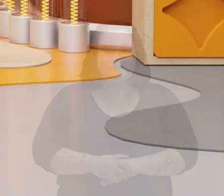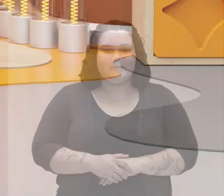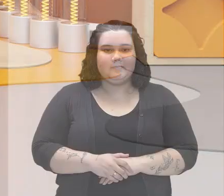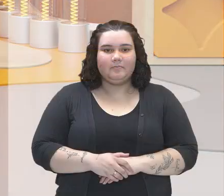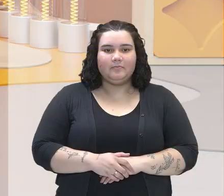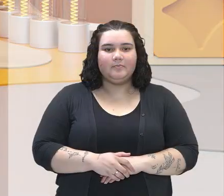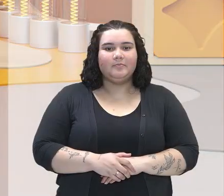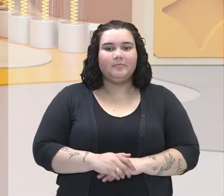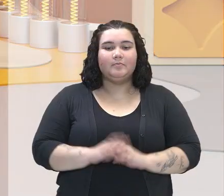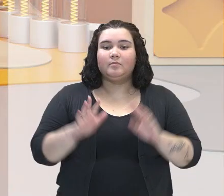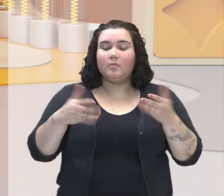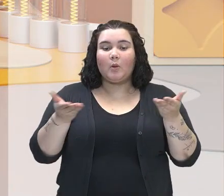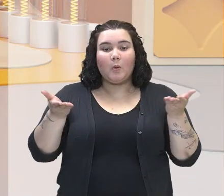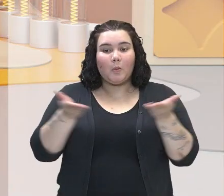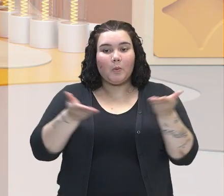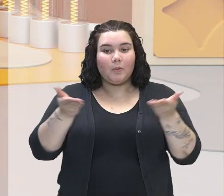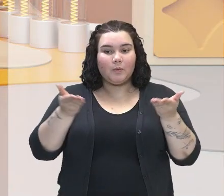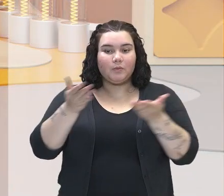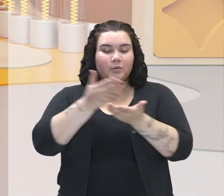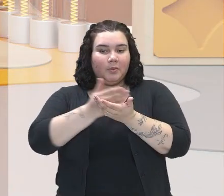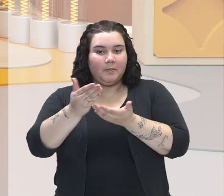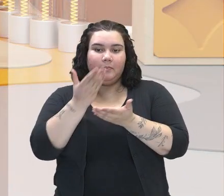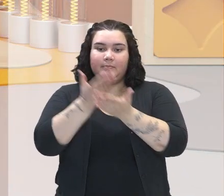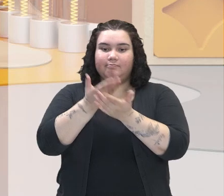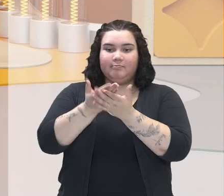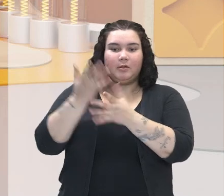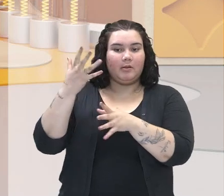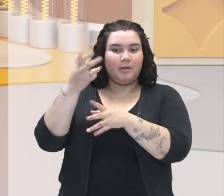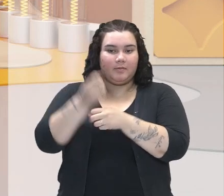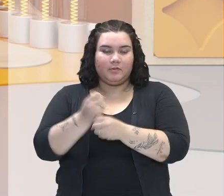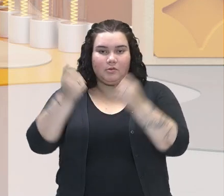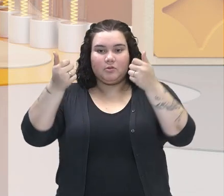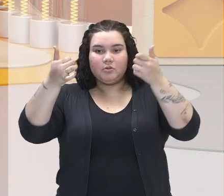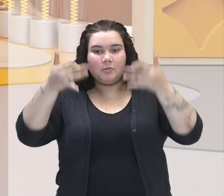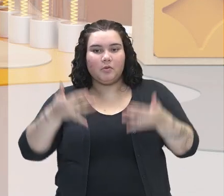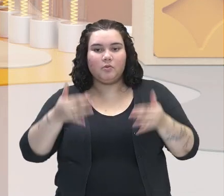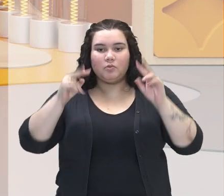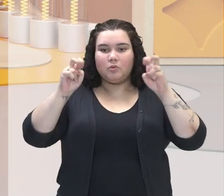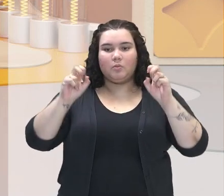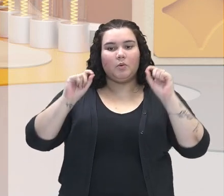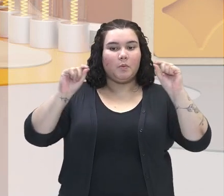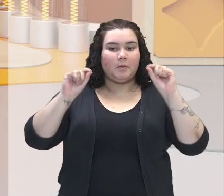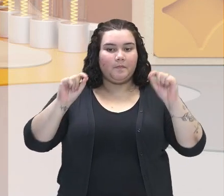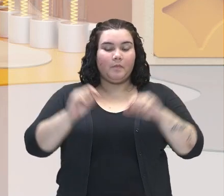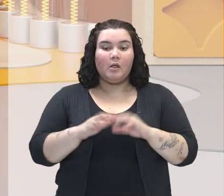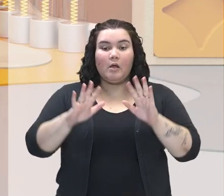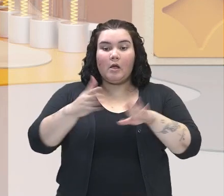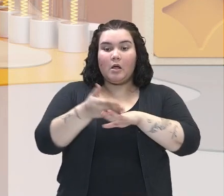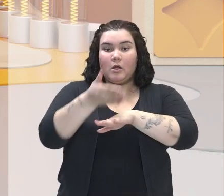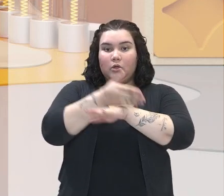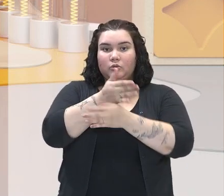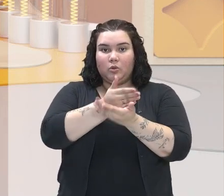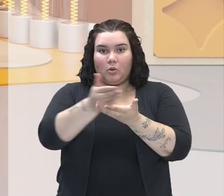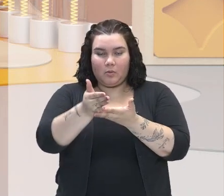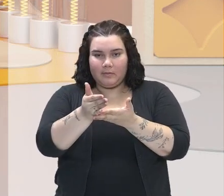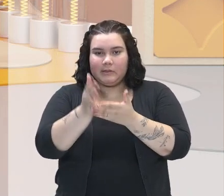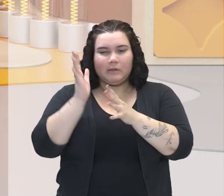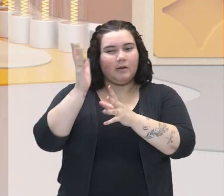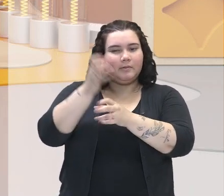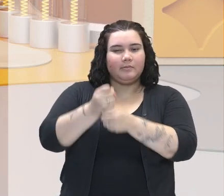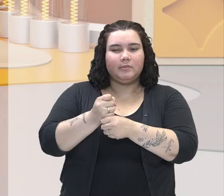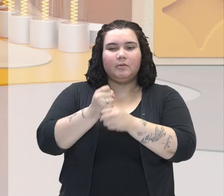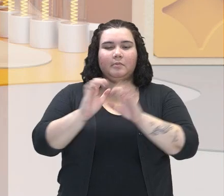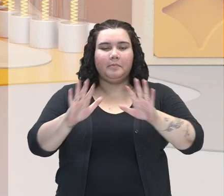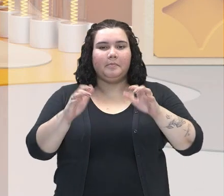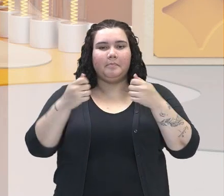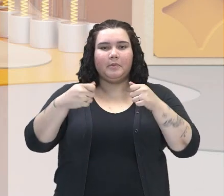Bem, nós vamos tratar, a partir de agora, da nossa aula de revisão, mas antes de começar a aula de revisão propriamente dita, eu